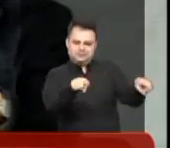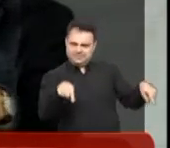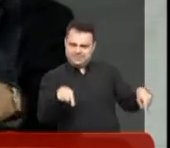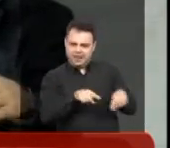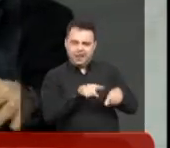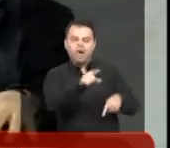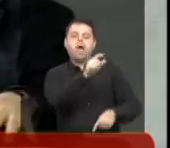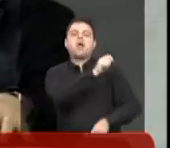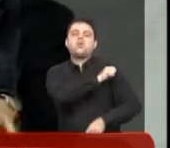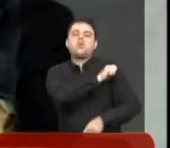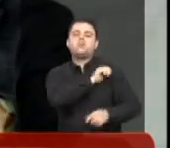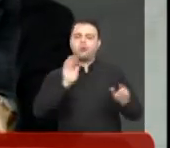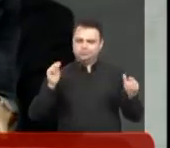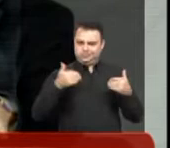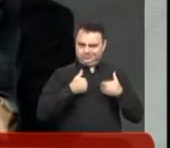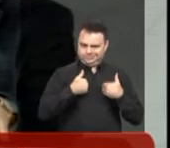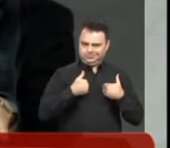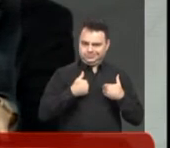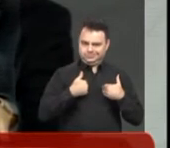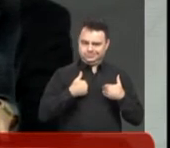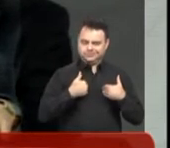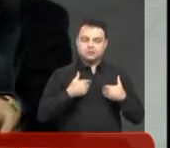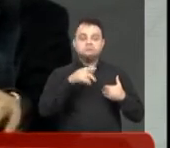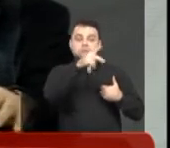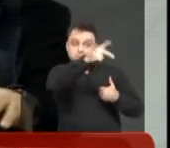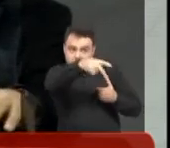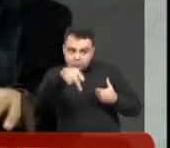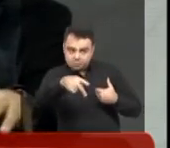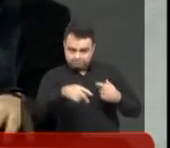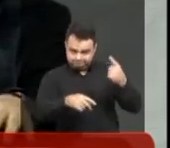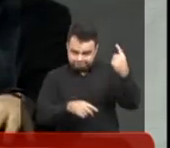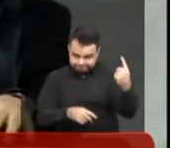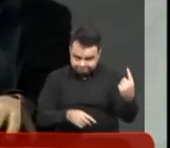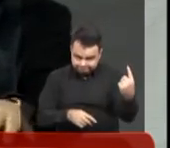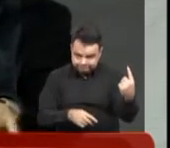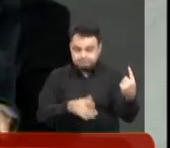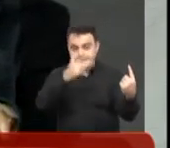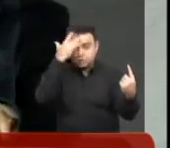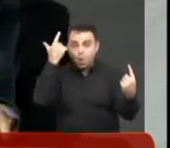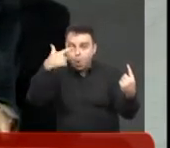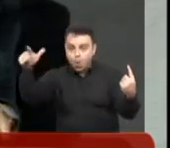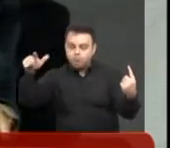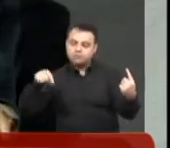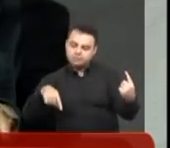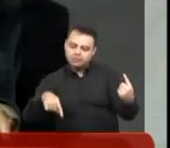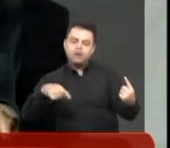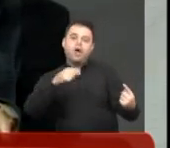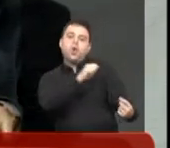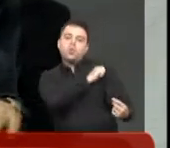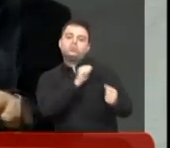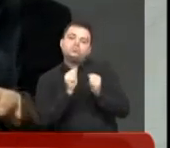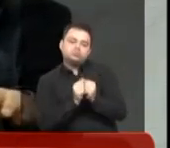nós falamos já hoje das pessoas com transtorno do espectro autista. Por lei, eles têm direito a um auxiliar.